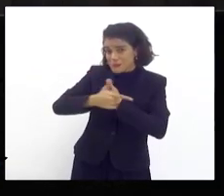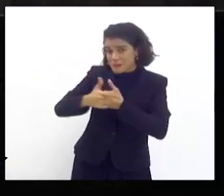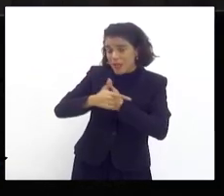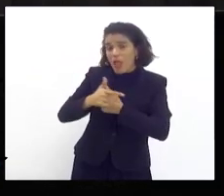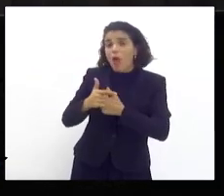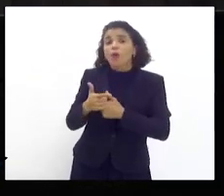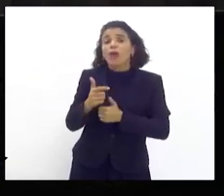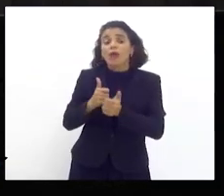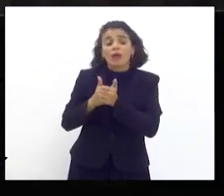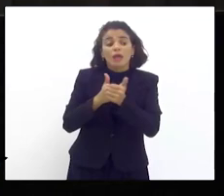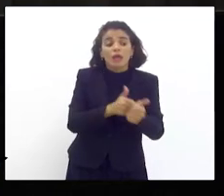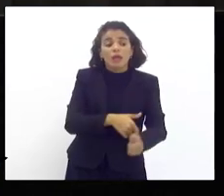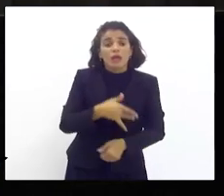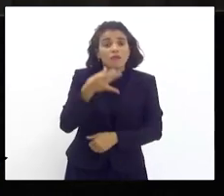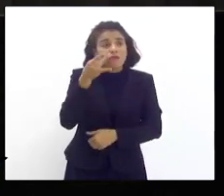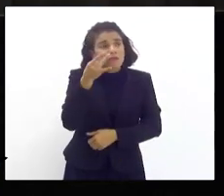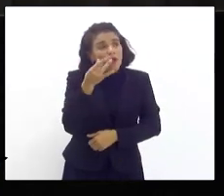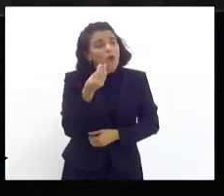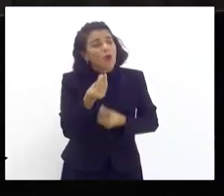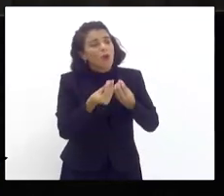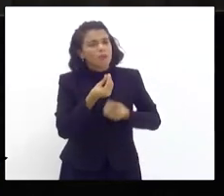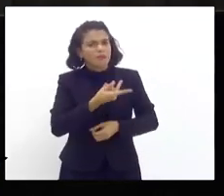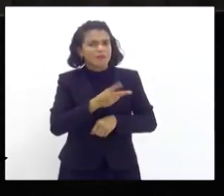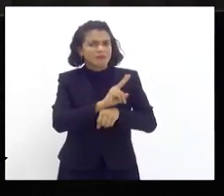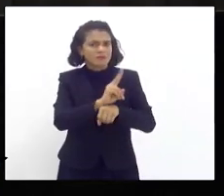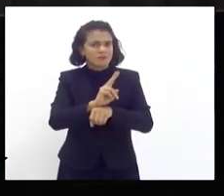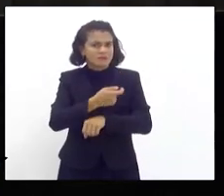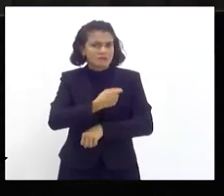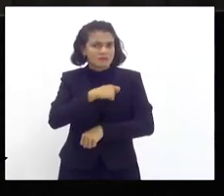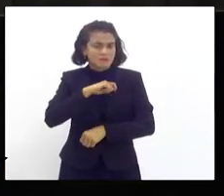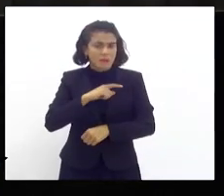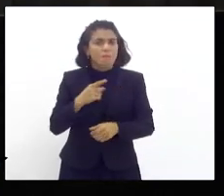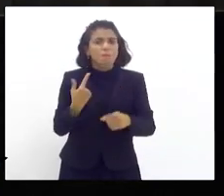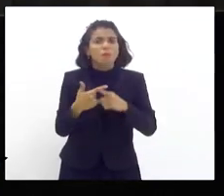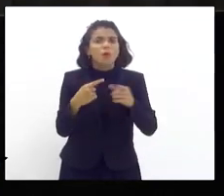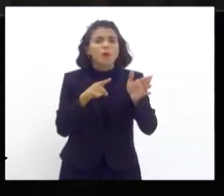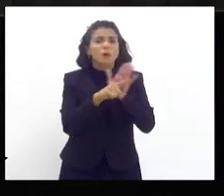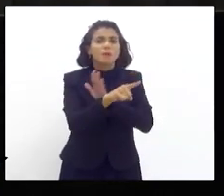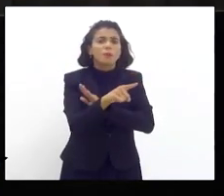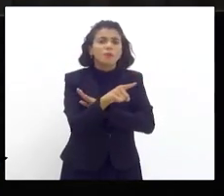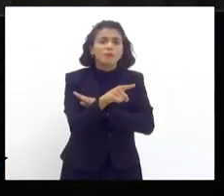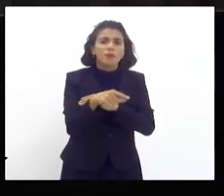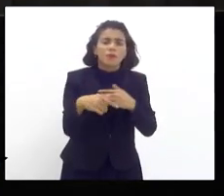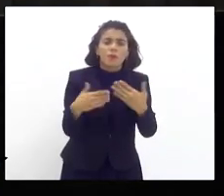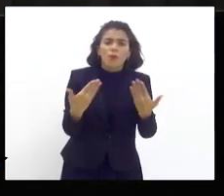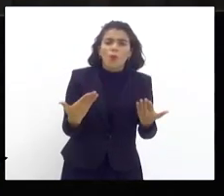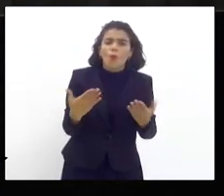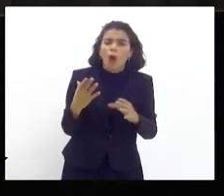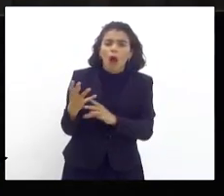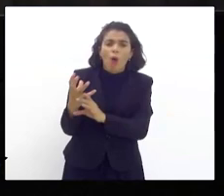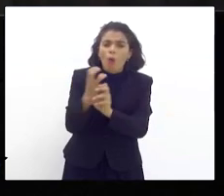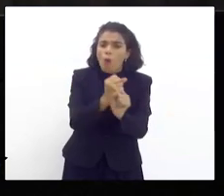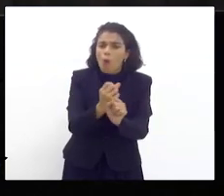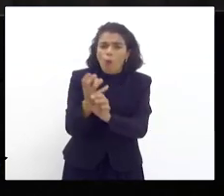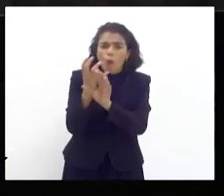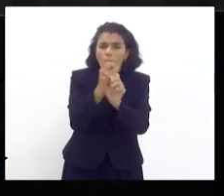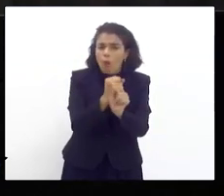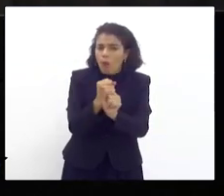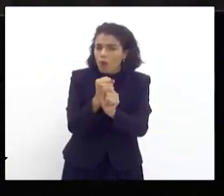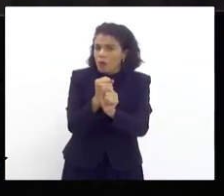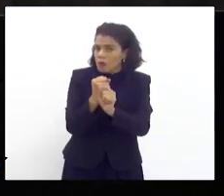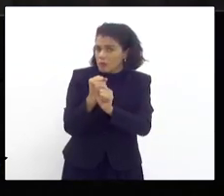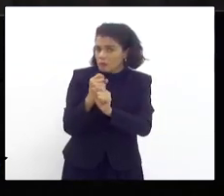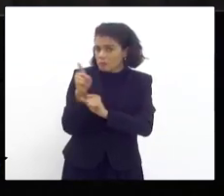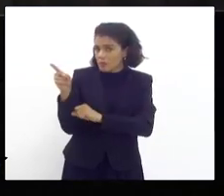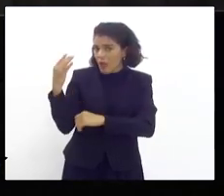acompanhar e ver de perto como é que está sendo feita essa fiscalização, deputado Luiz Paulo. Que eu perguntei, qual é o dado que vocês têm concreto por